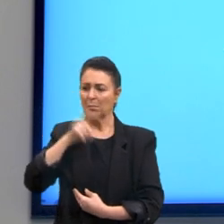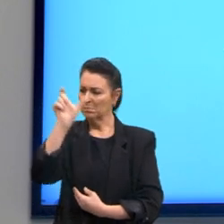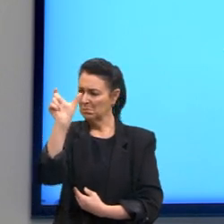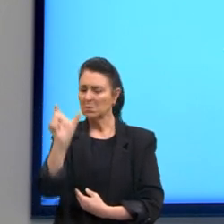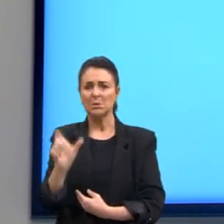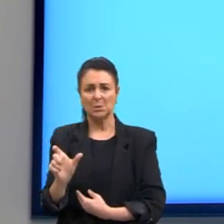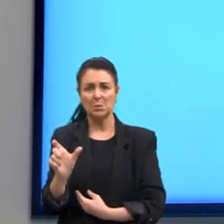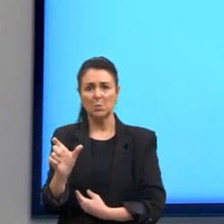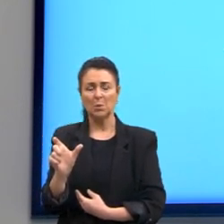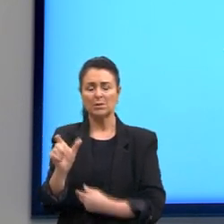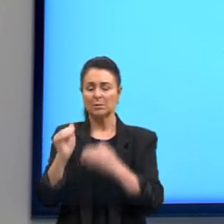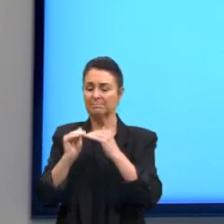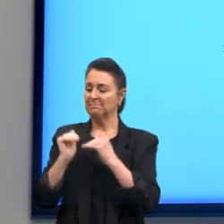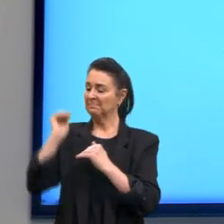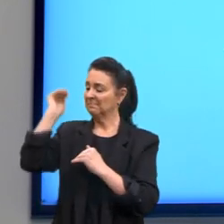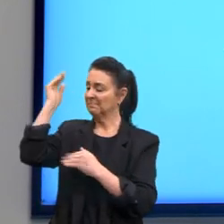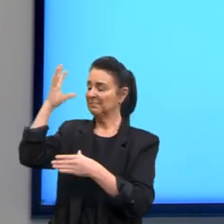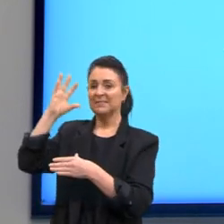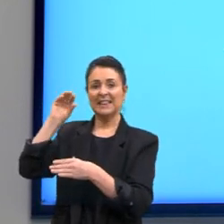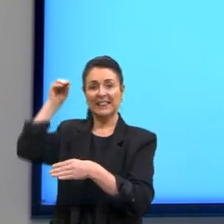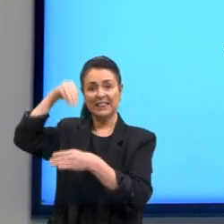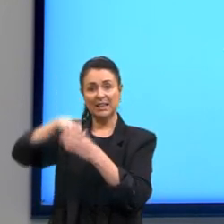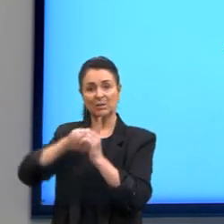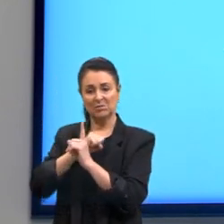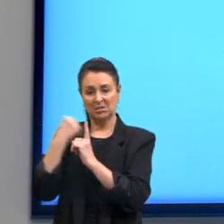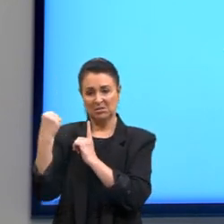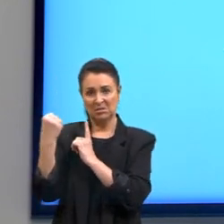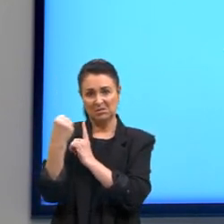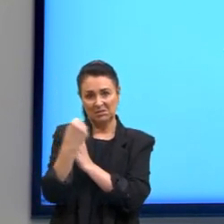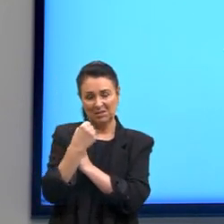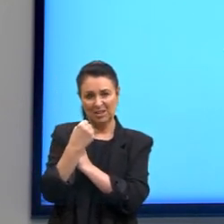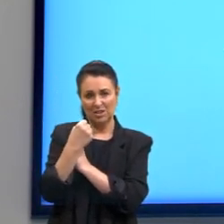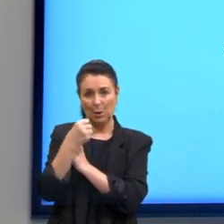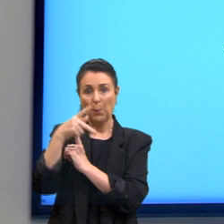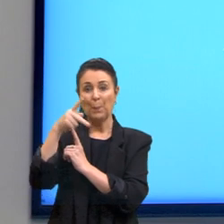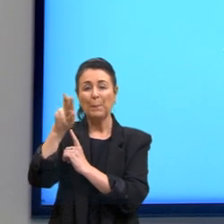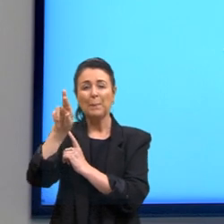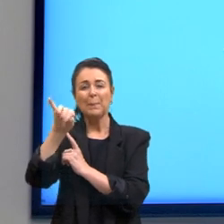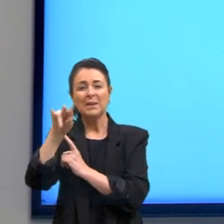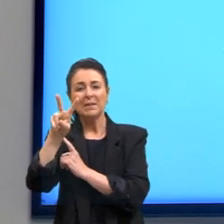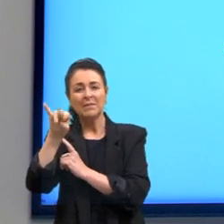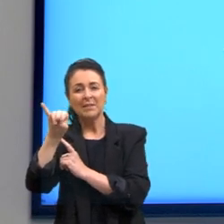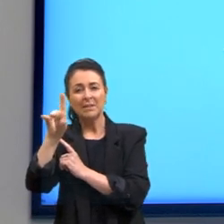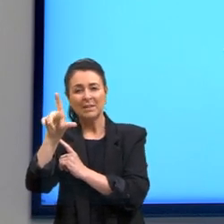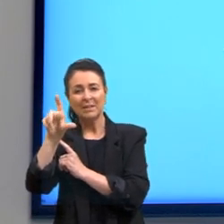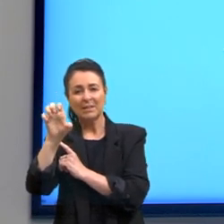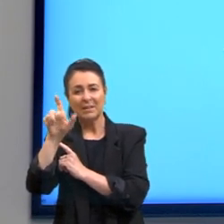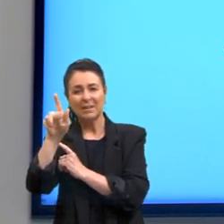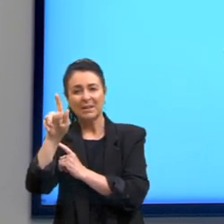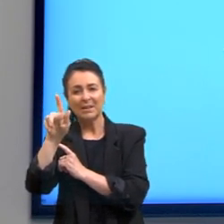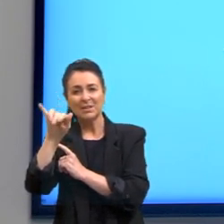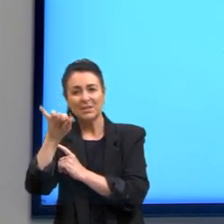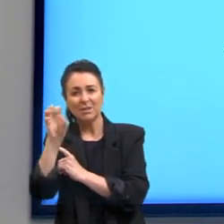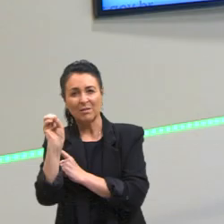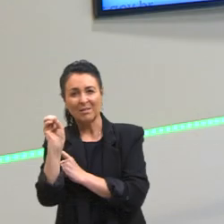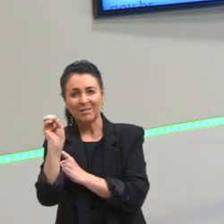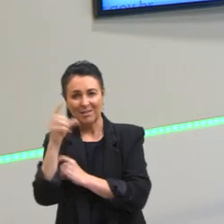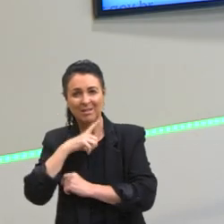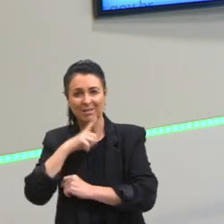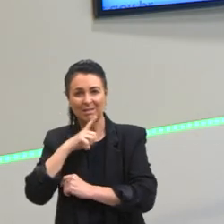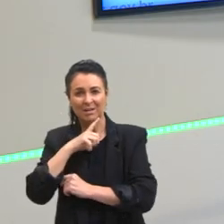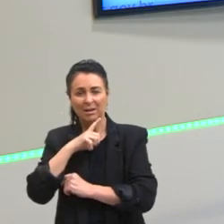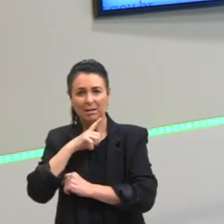têm um status social, um privilégio, baseado aqui no Erwin, e diz algumas coisas